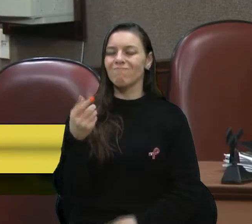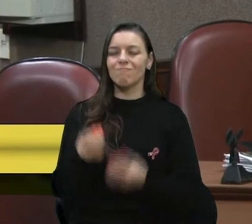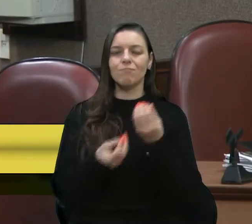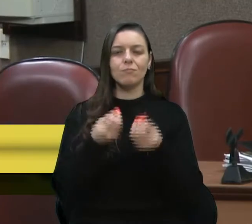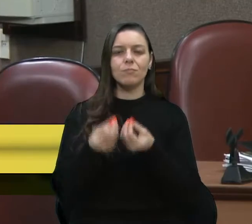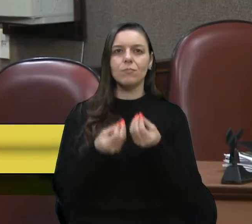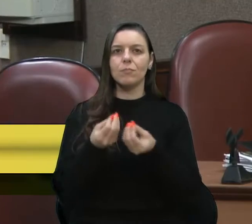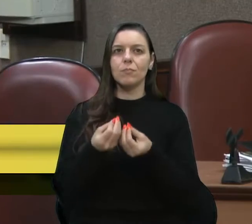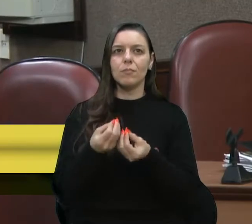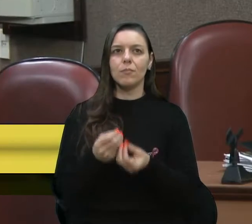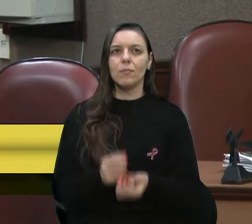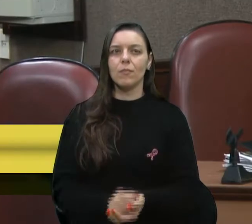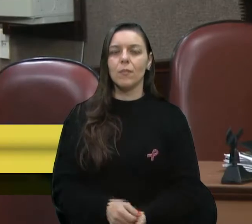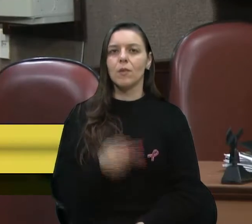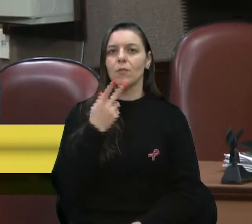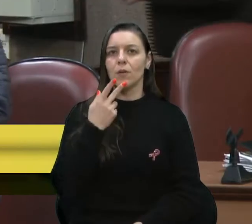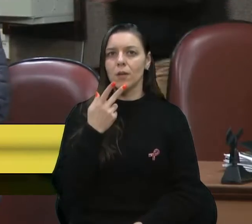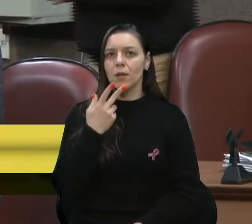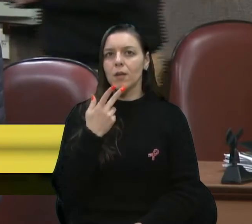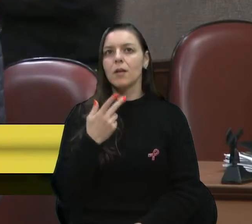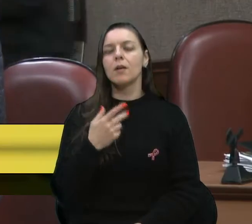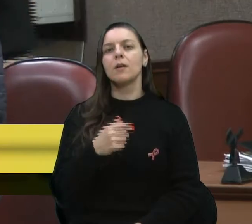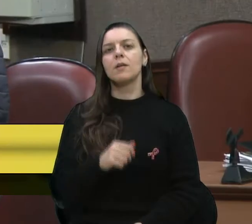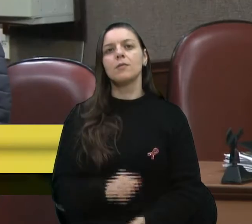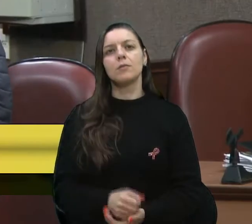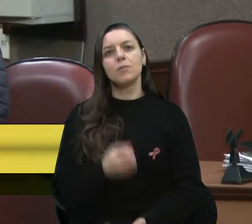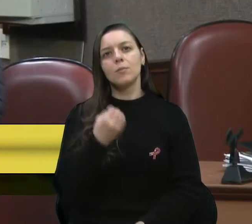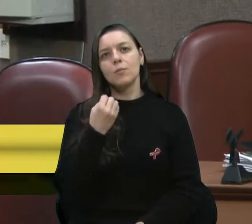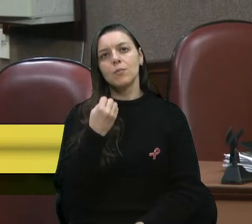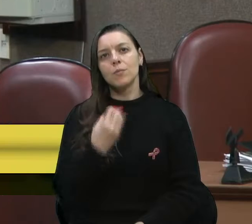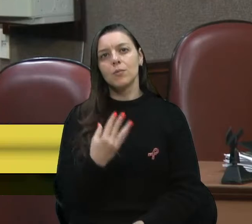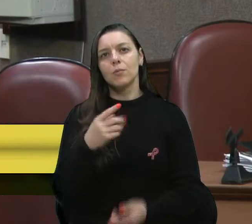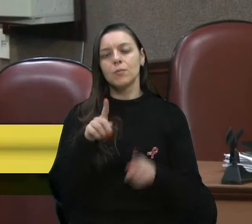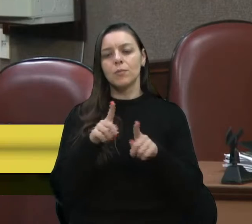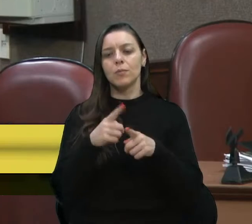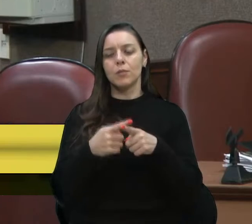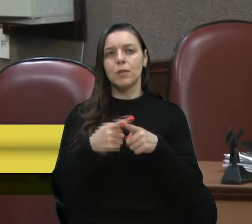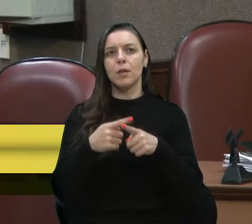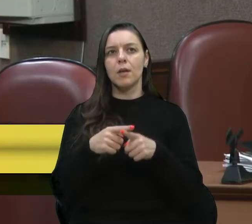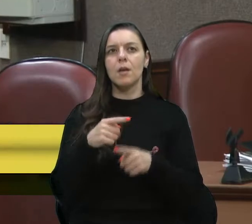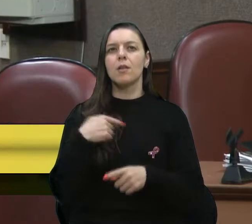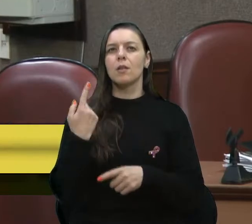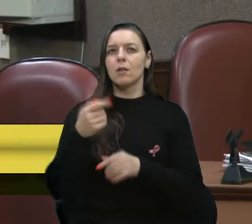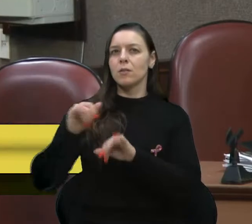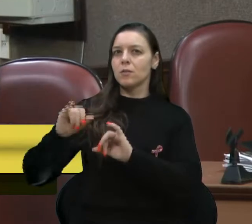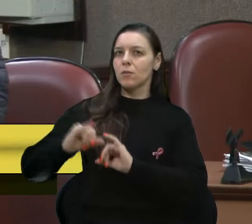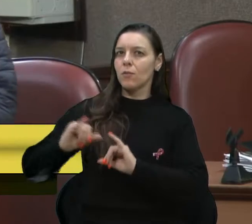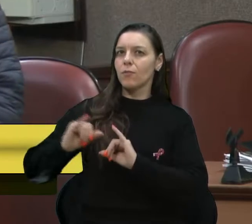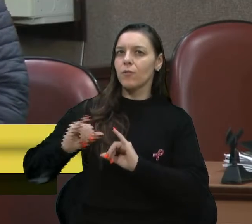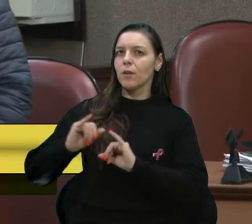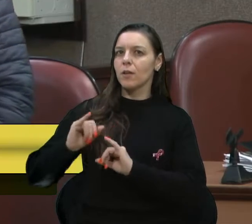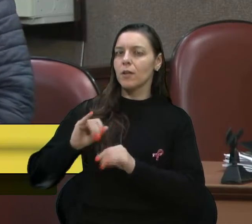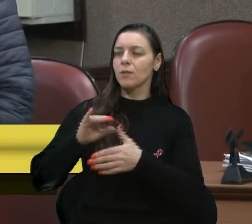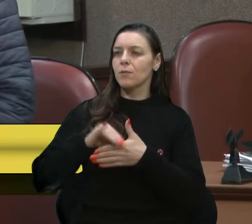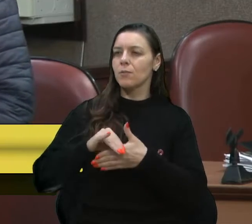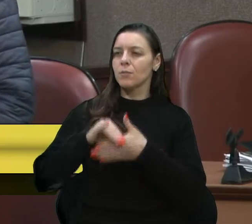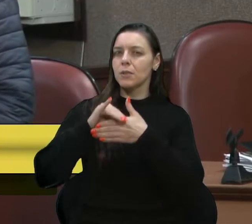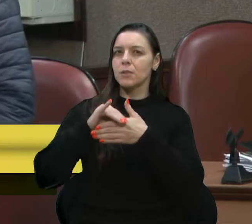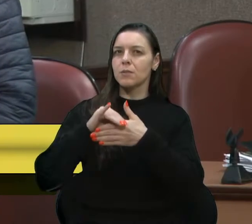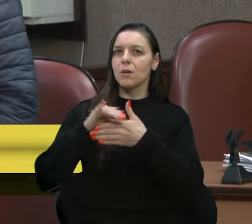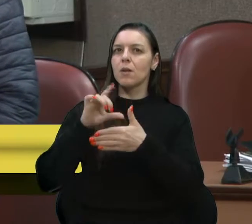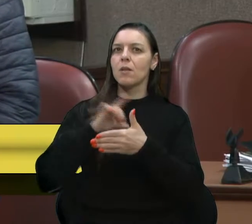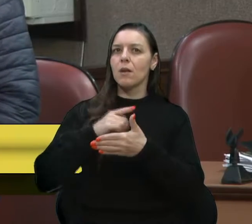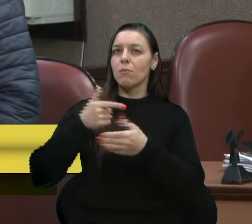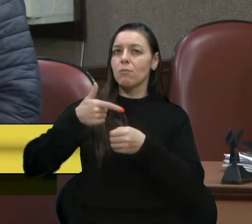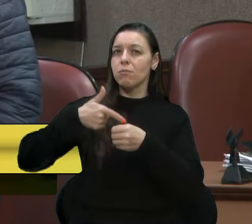as suas palavras foram cirúrgicas, a gente sabe o quanto a gente está sofrendo, principalmente com as altas dos